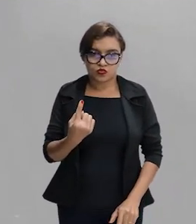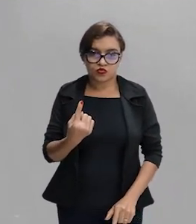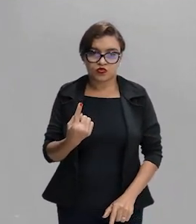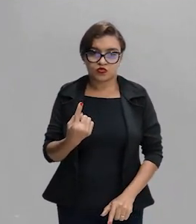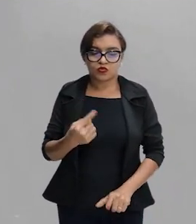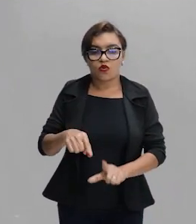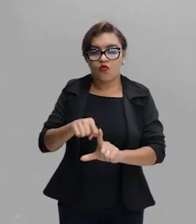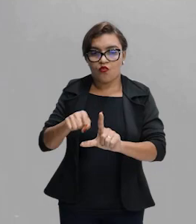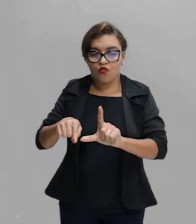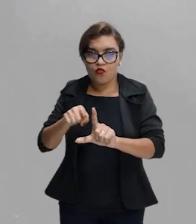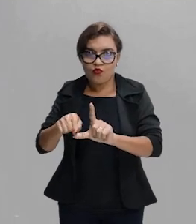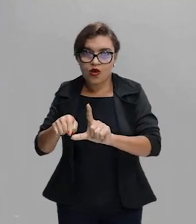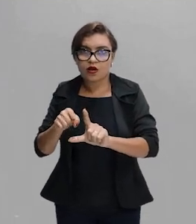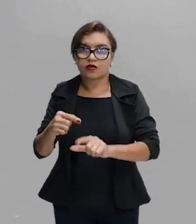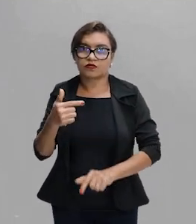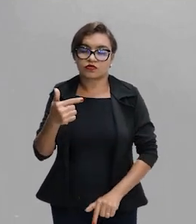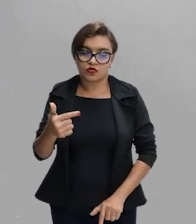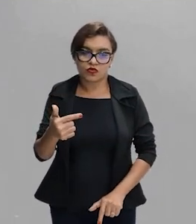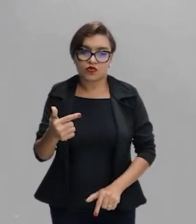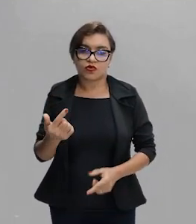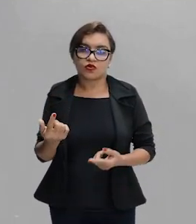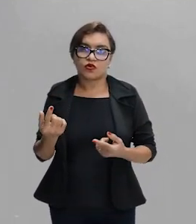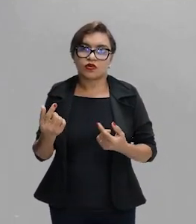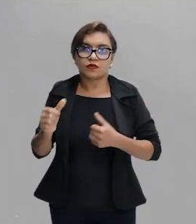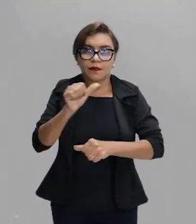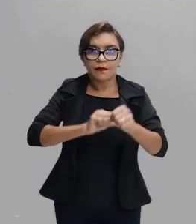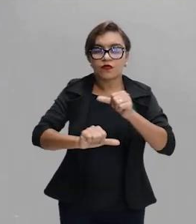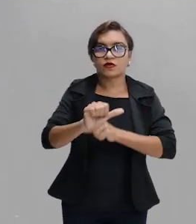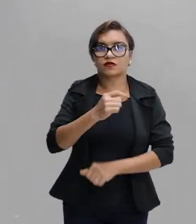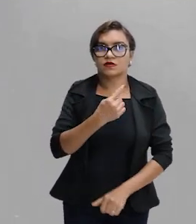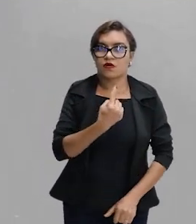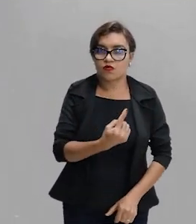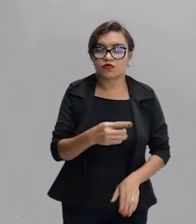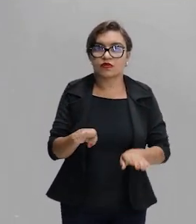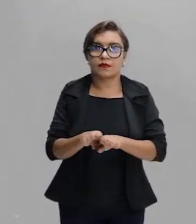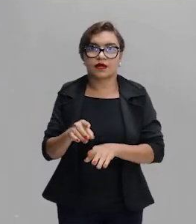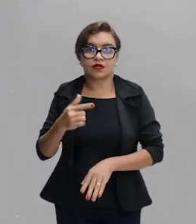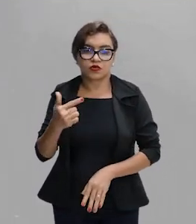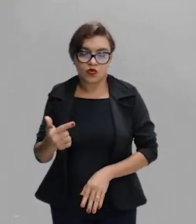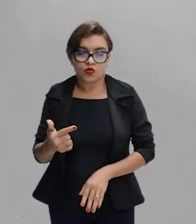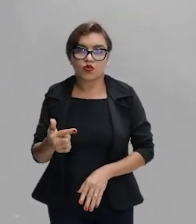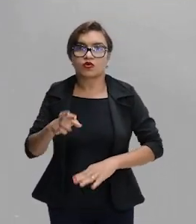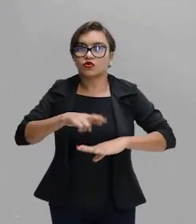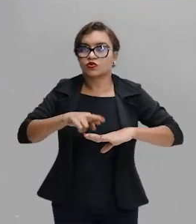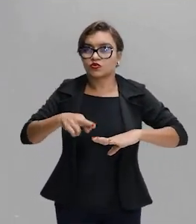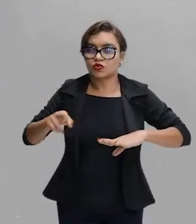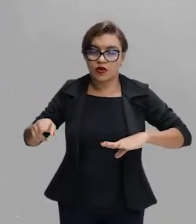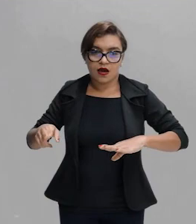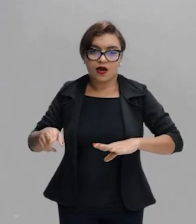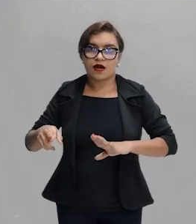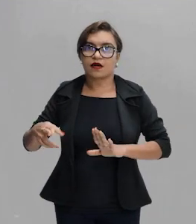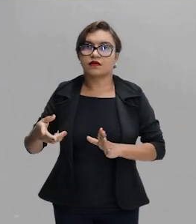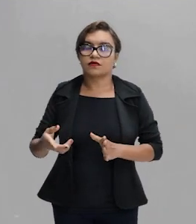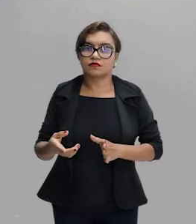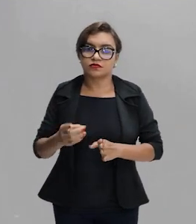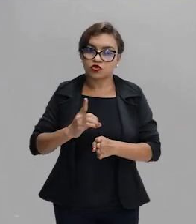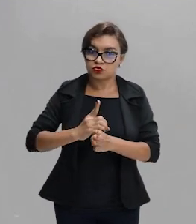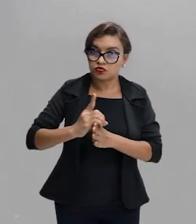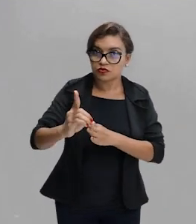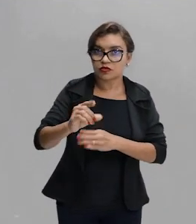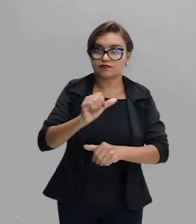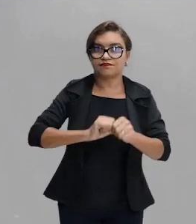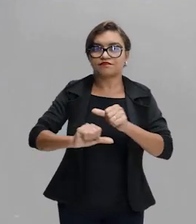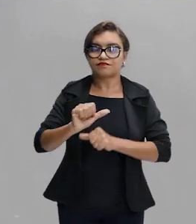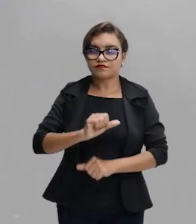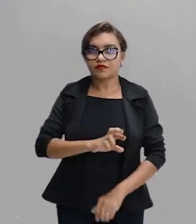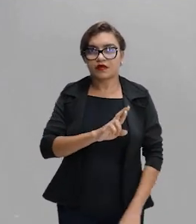o desvio 1 e desvio 2 os raios refratados os ângulos de refração desculpa r1 e